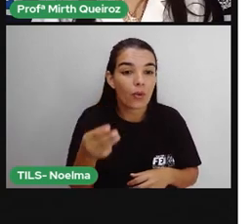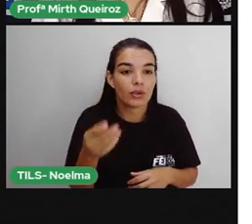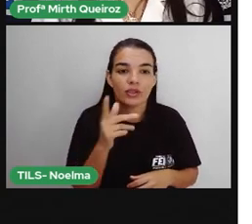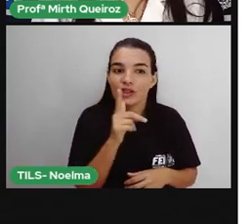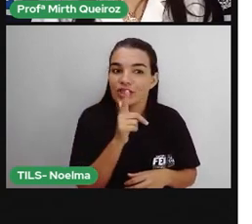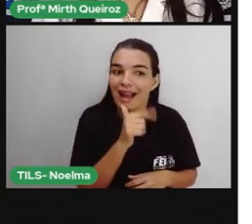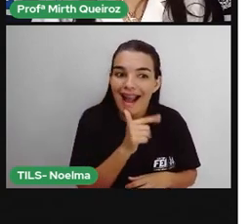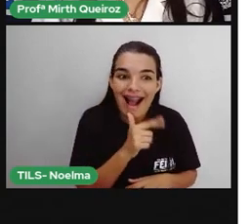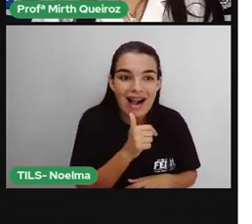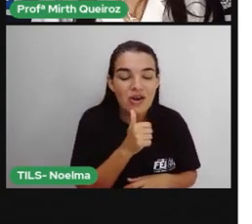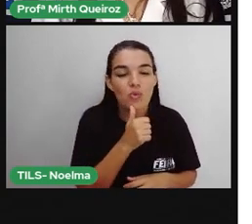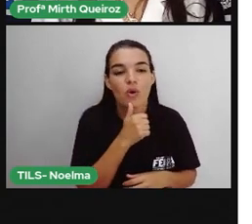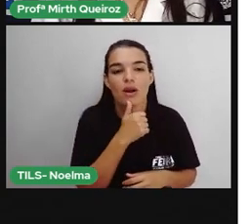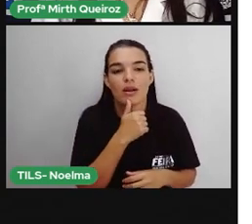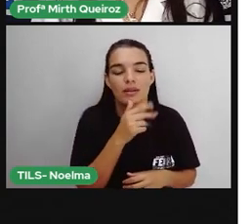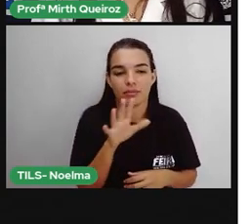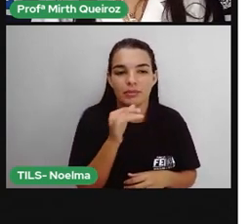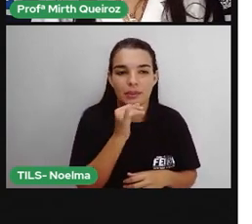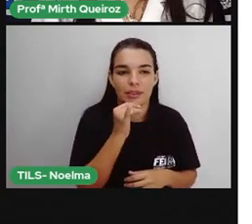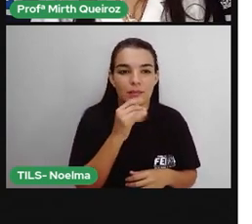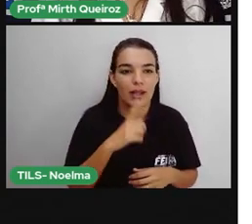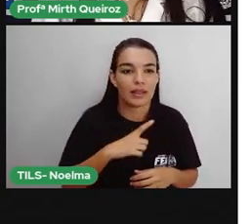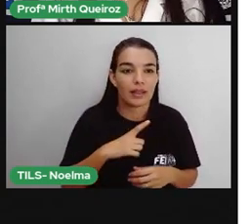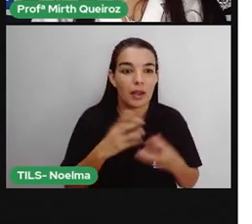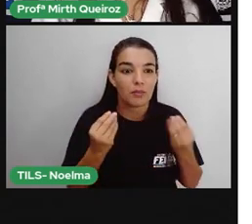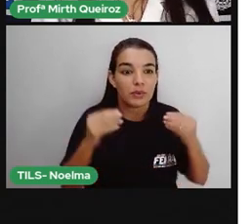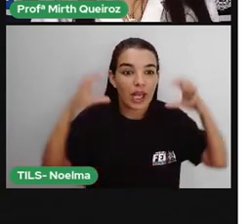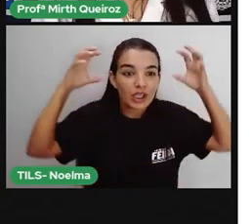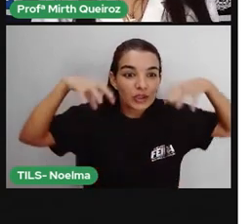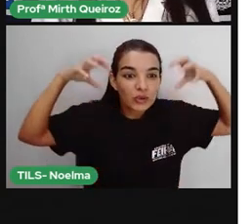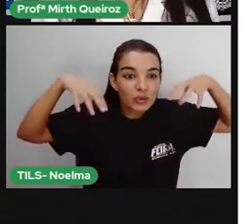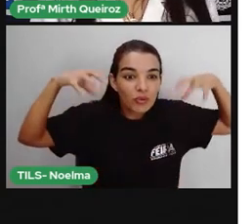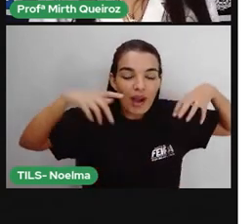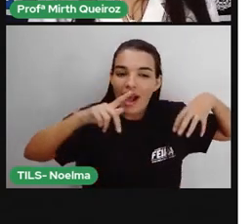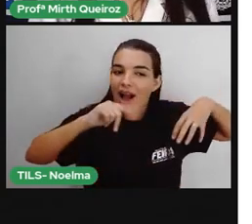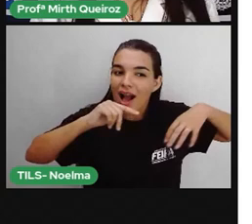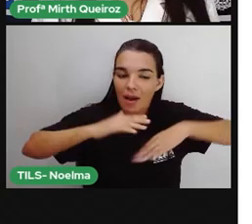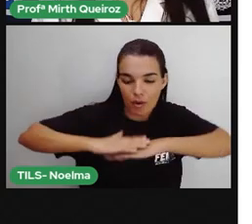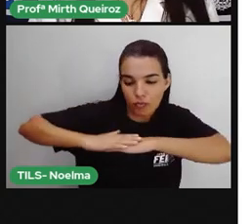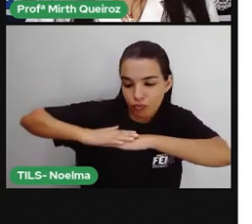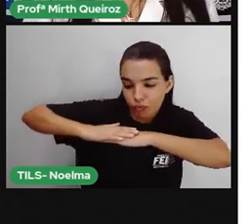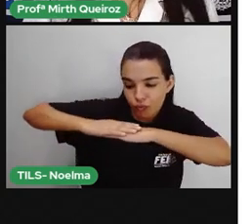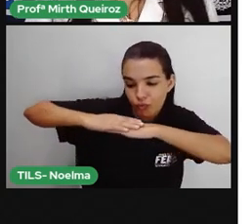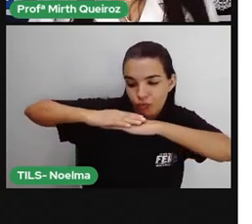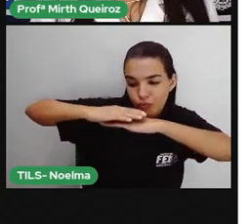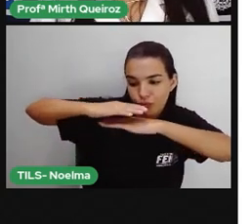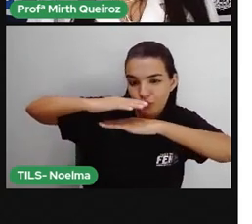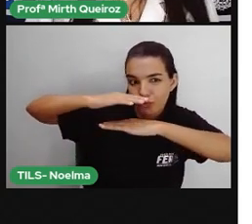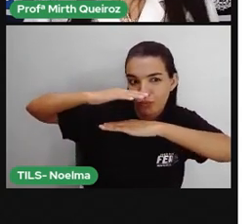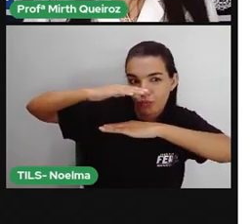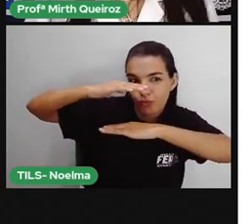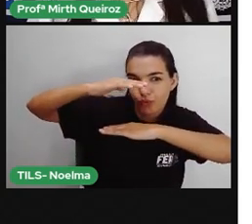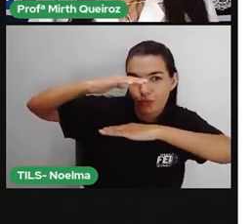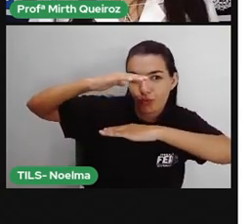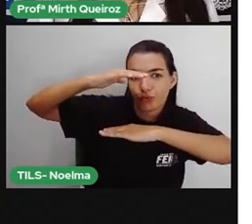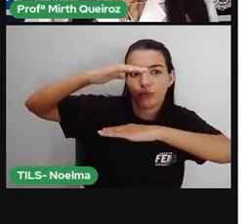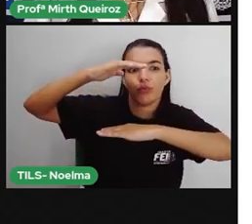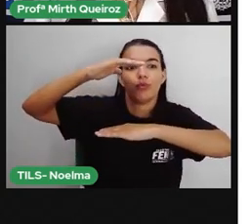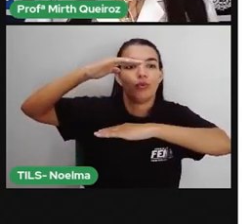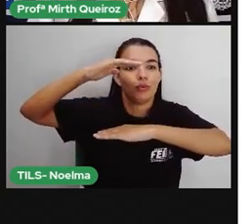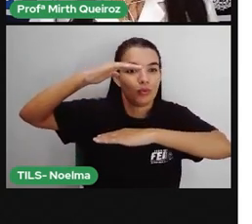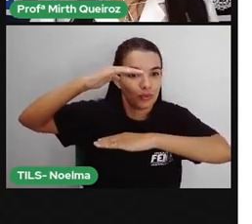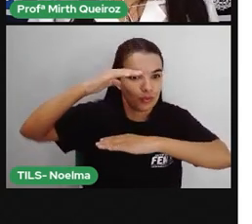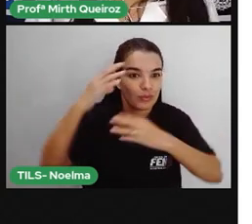Nesse período de chuva, a água sobe tanto que acaba ali atingindo outras